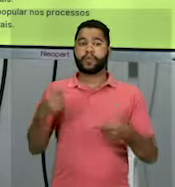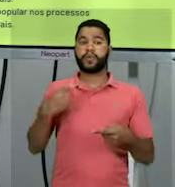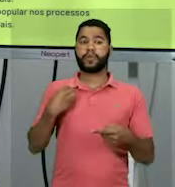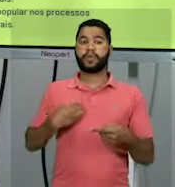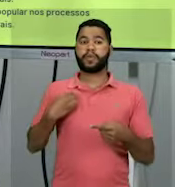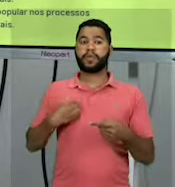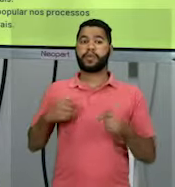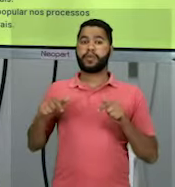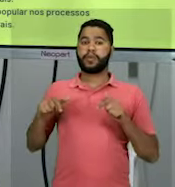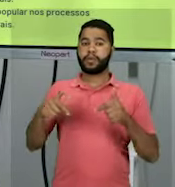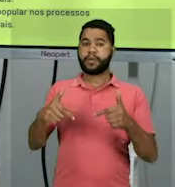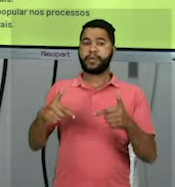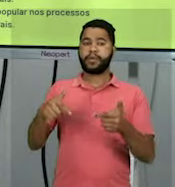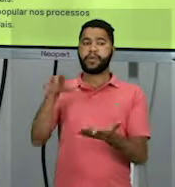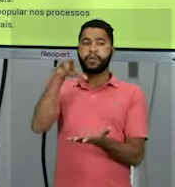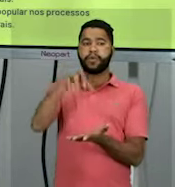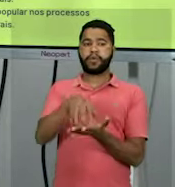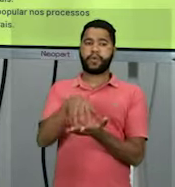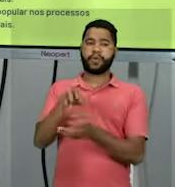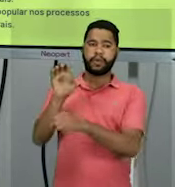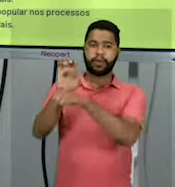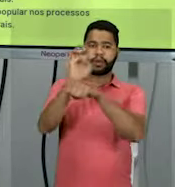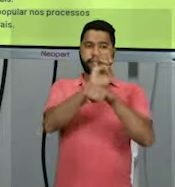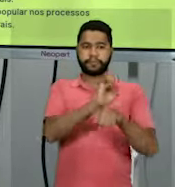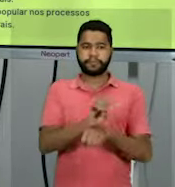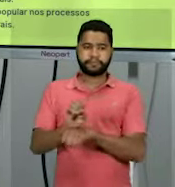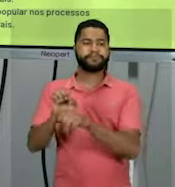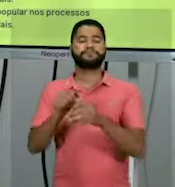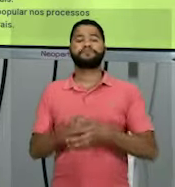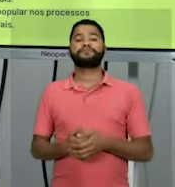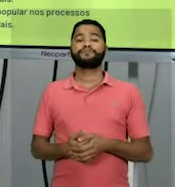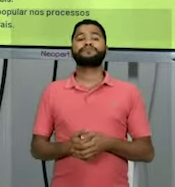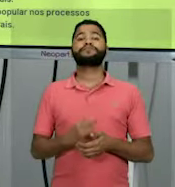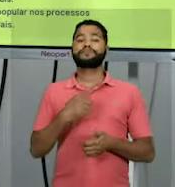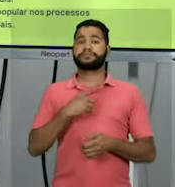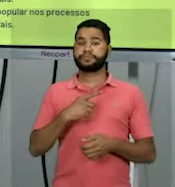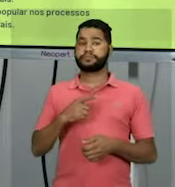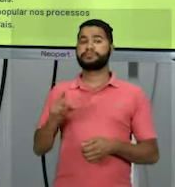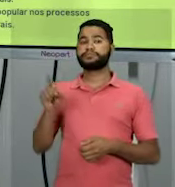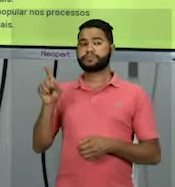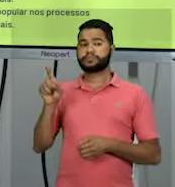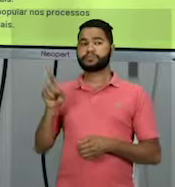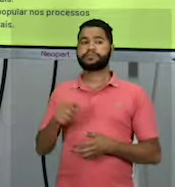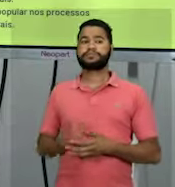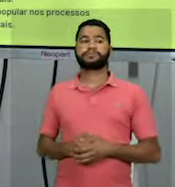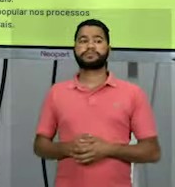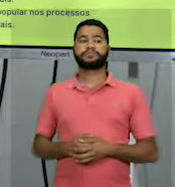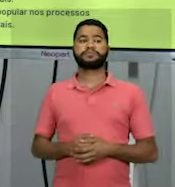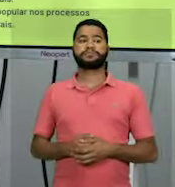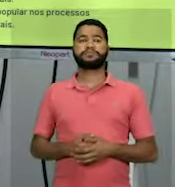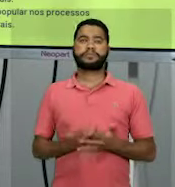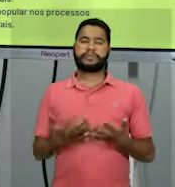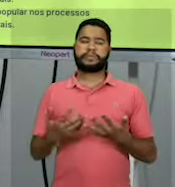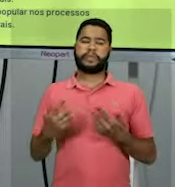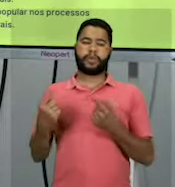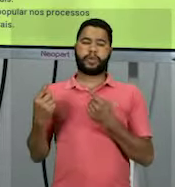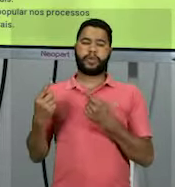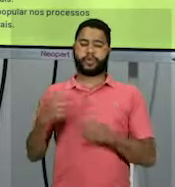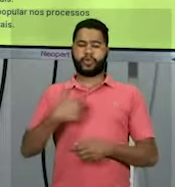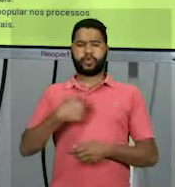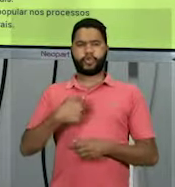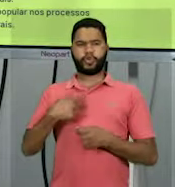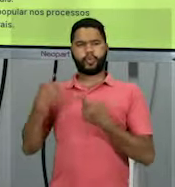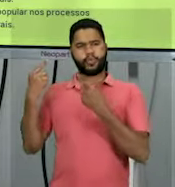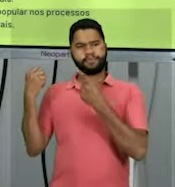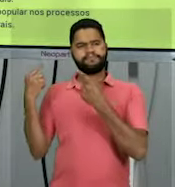exercido pelas oligarquias estaduais. Então, temos aqui uma crítica do Getúlio